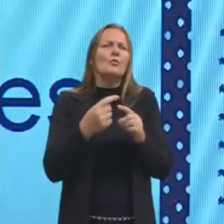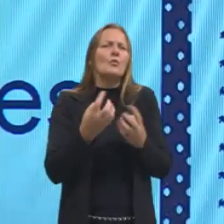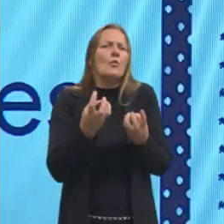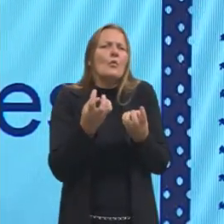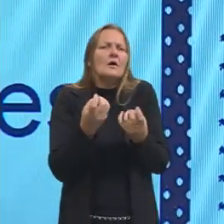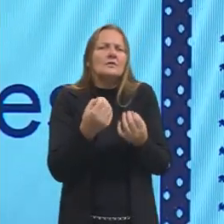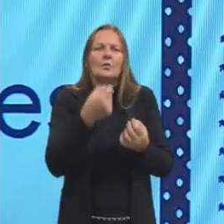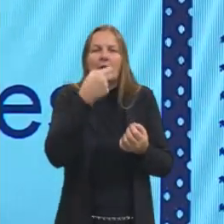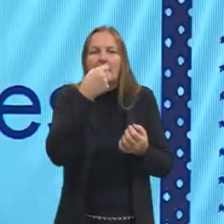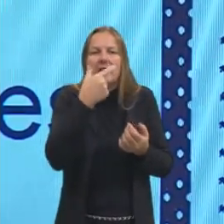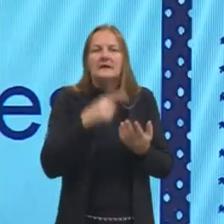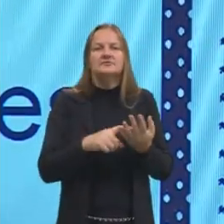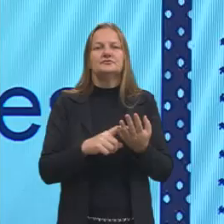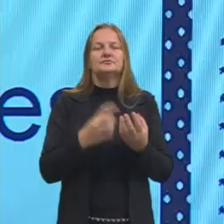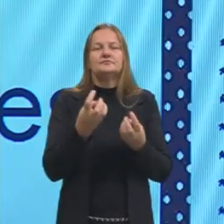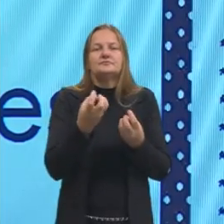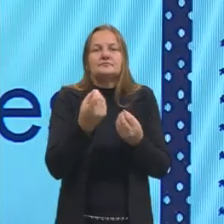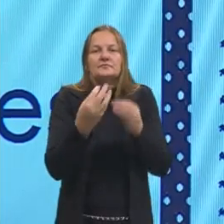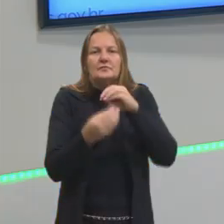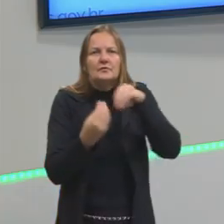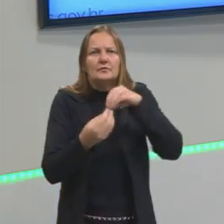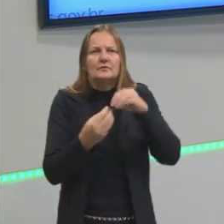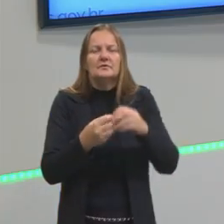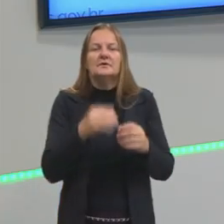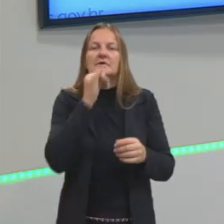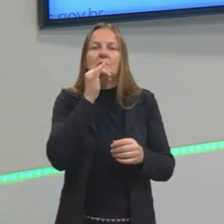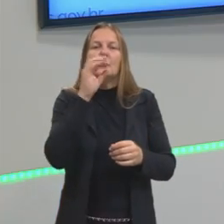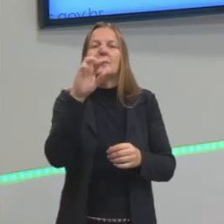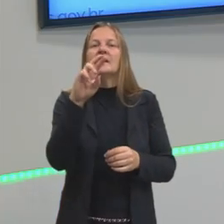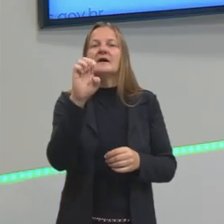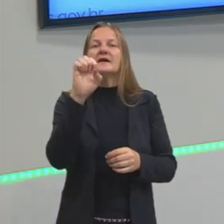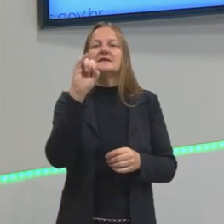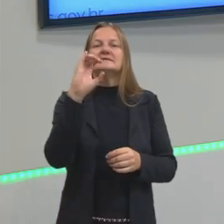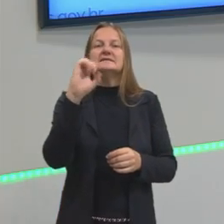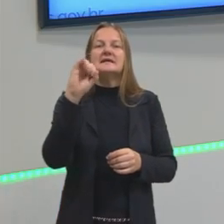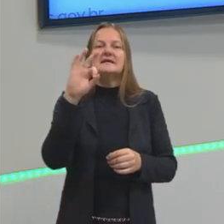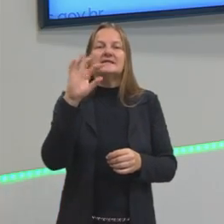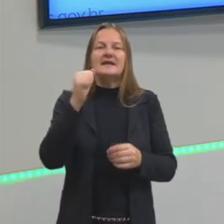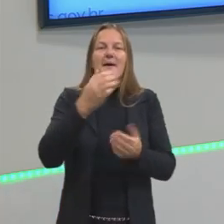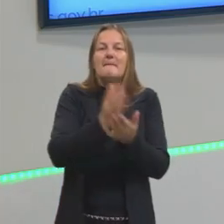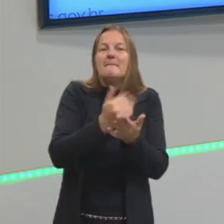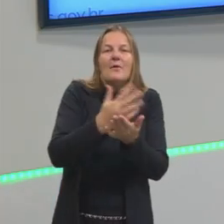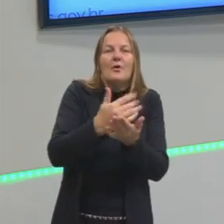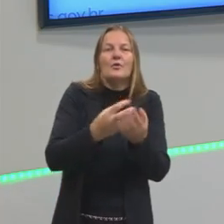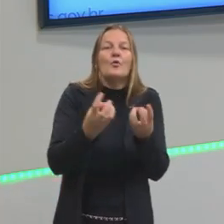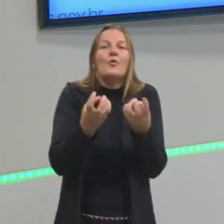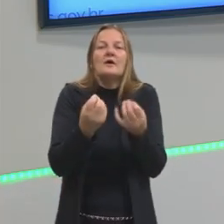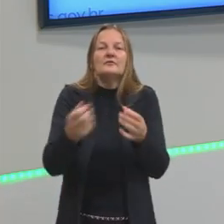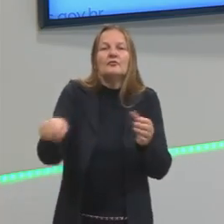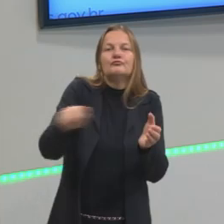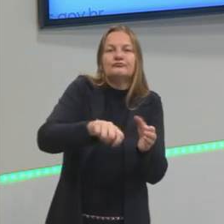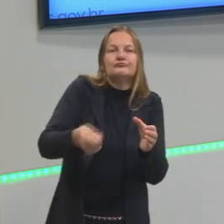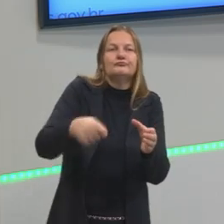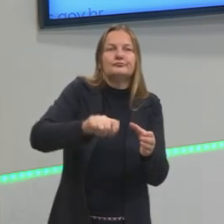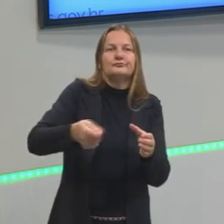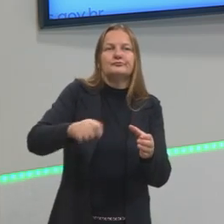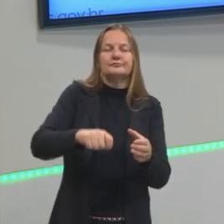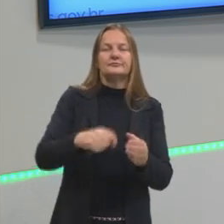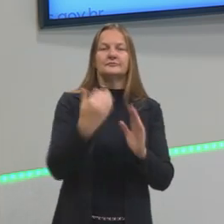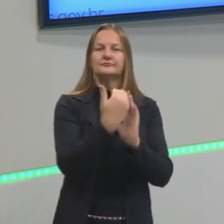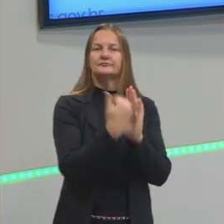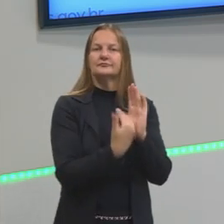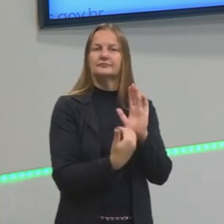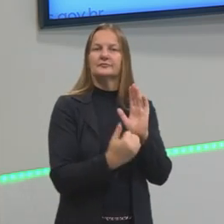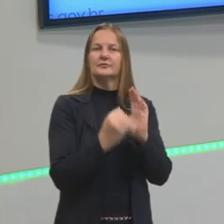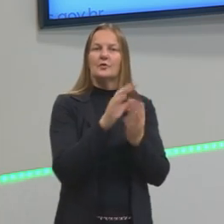eu preciso de cada ingrediente, o passo a passo do modo de preparo, ou, caso de um manual, como eu monto, por